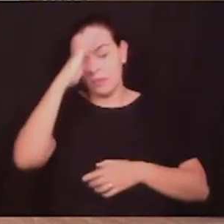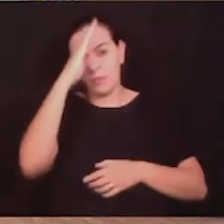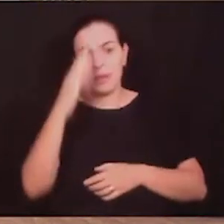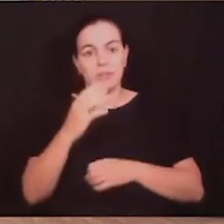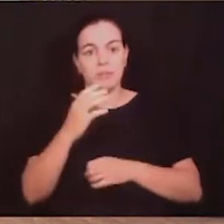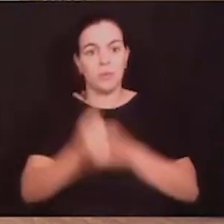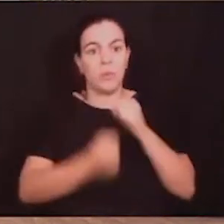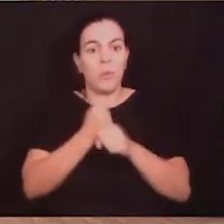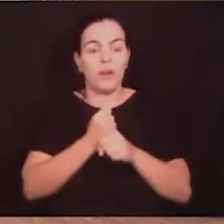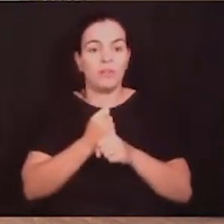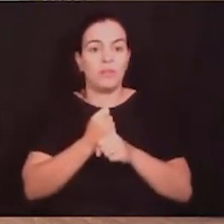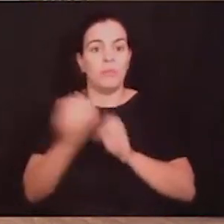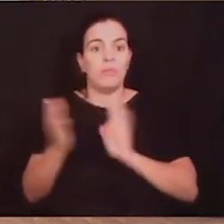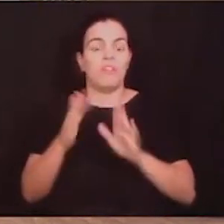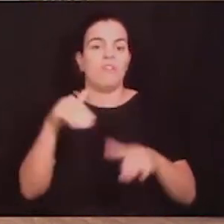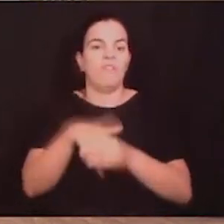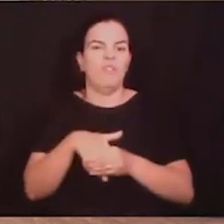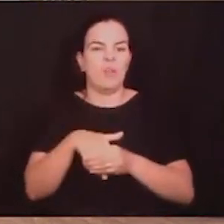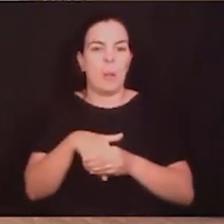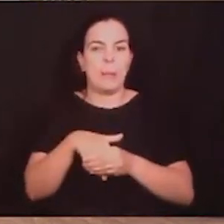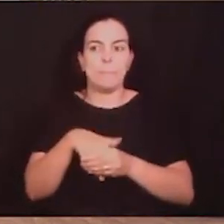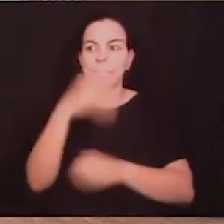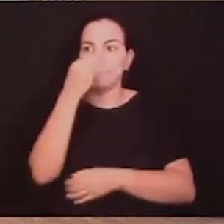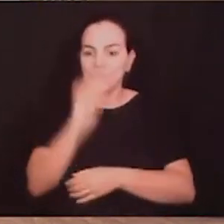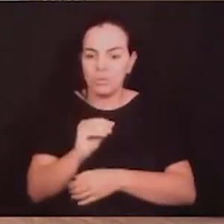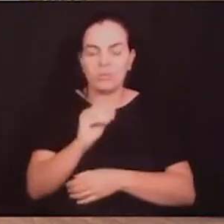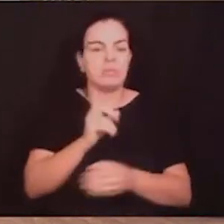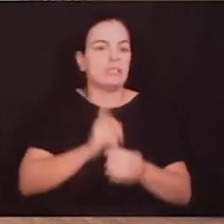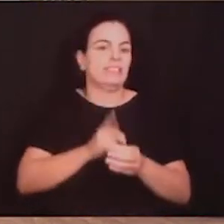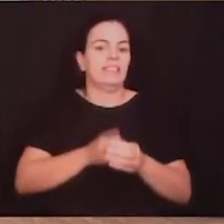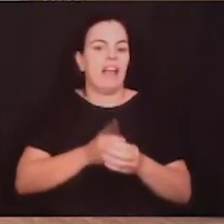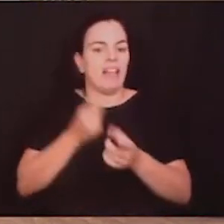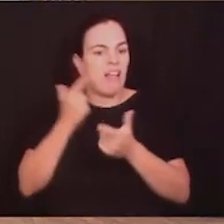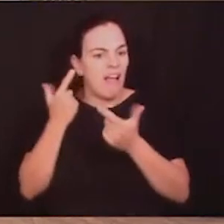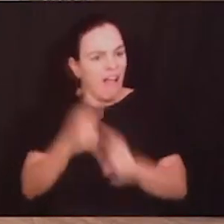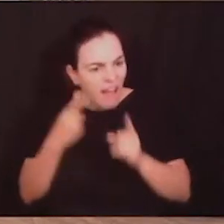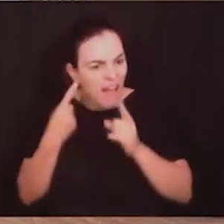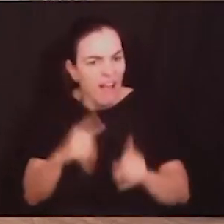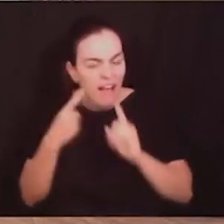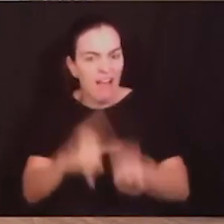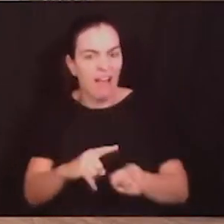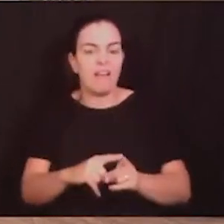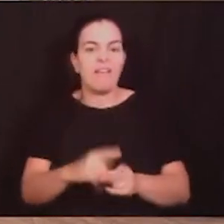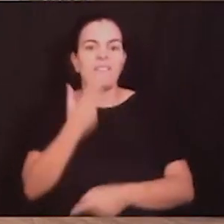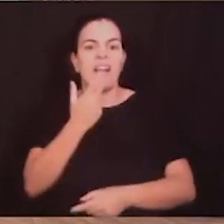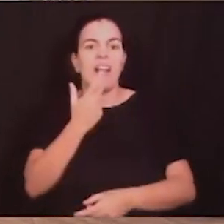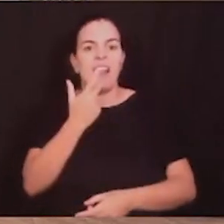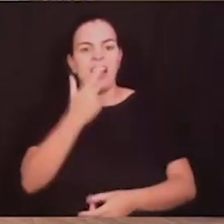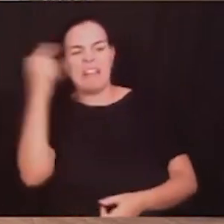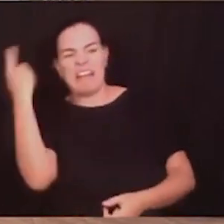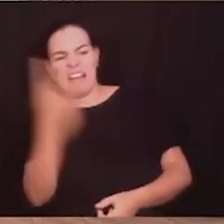a nossa cidade, de atacarem a nossa cidade, falando que tudo está ruim, que tudo não presta.